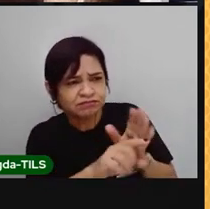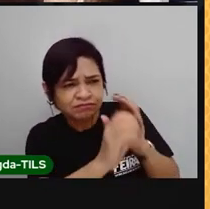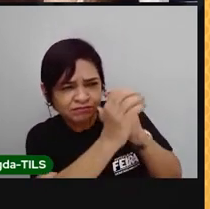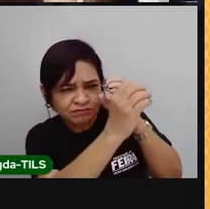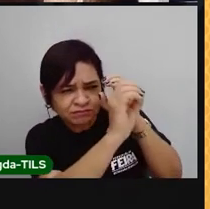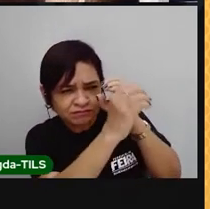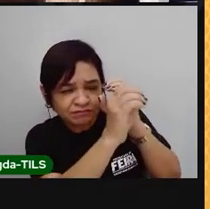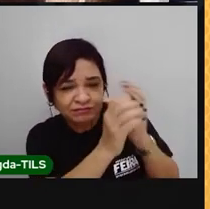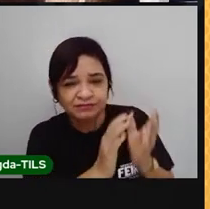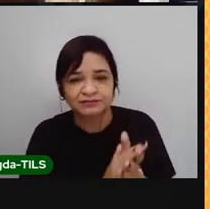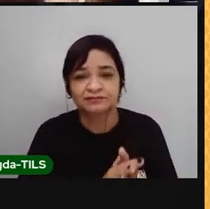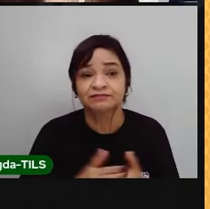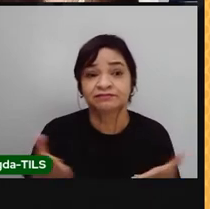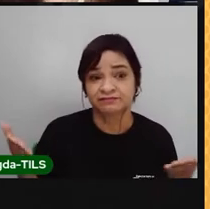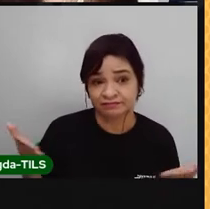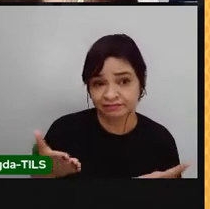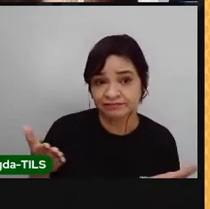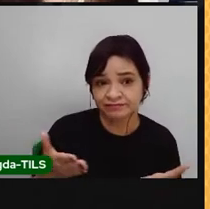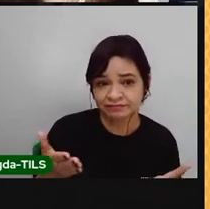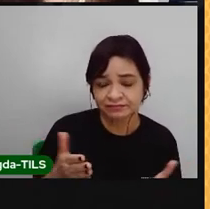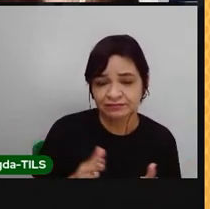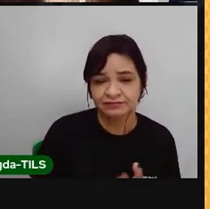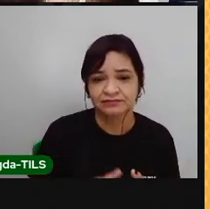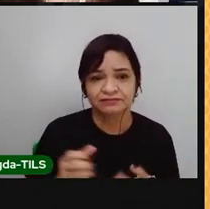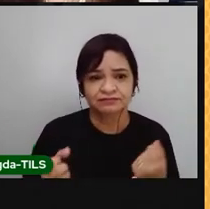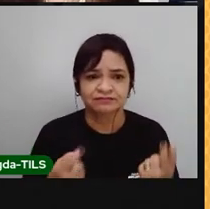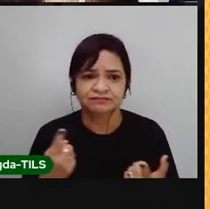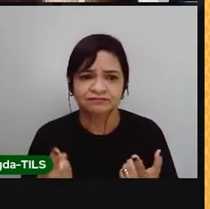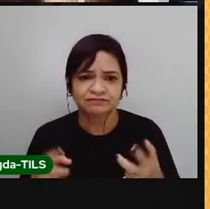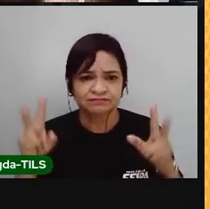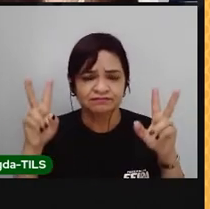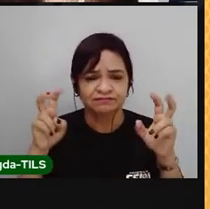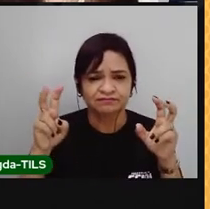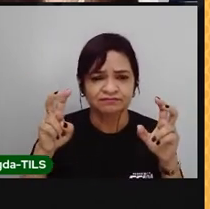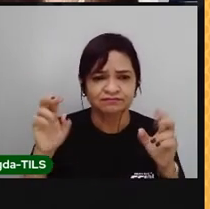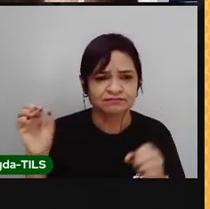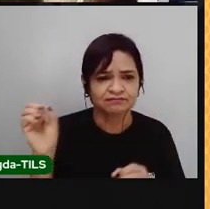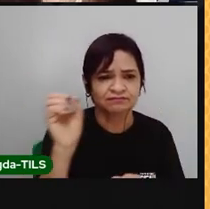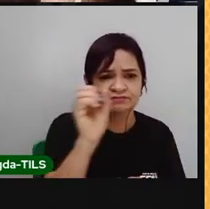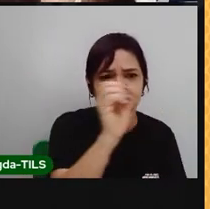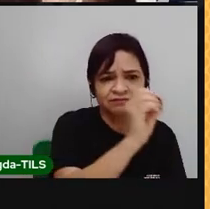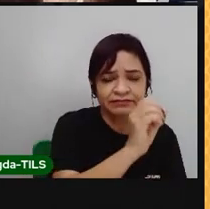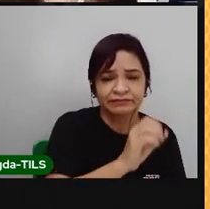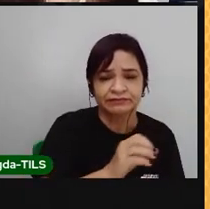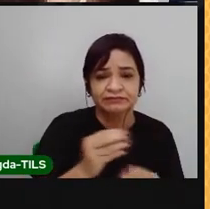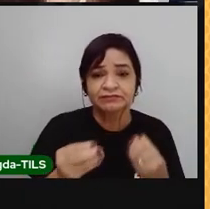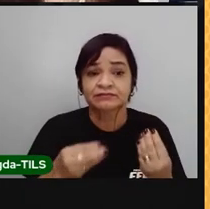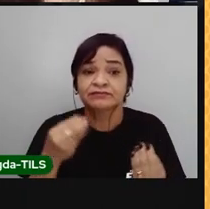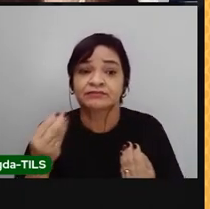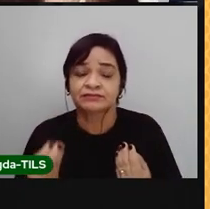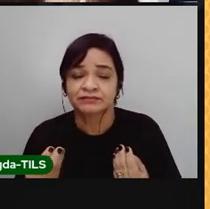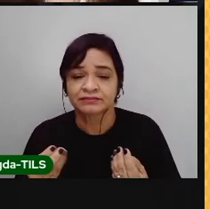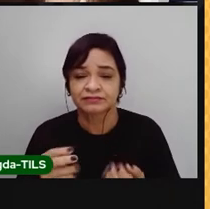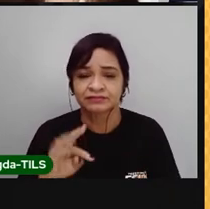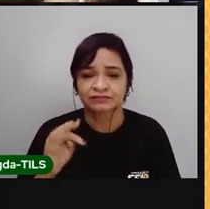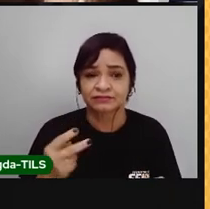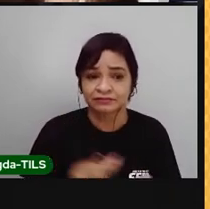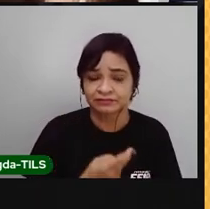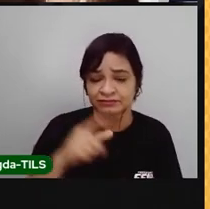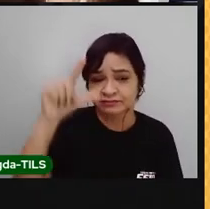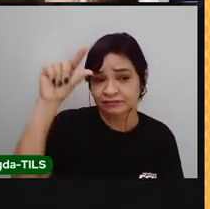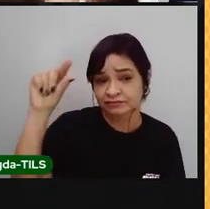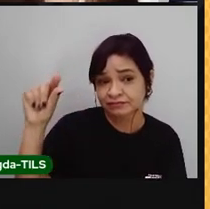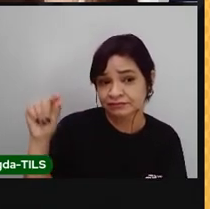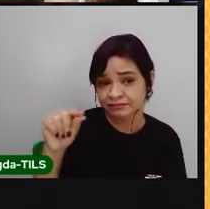Neste episódio, falaremos mais um pouco sobre o nosso satélite, mostrando como funcionam as fases da lua.